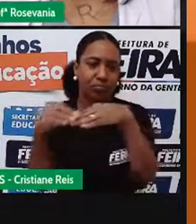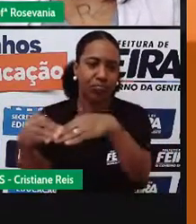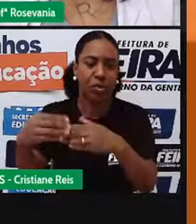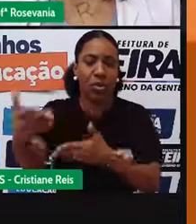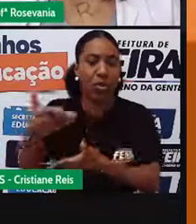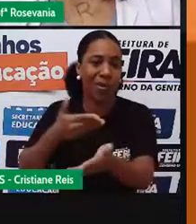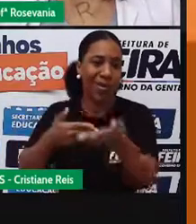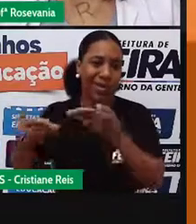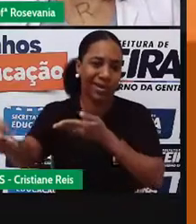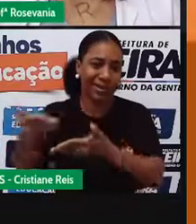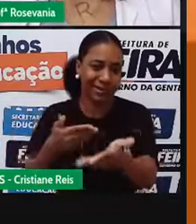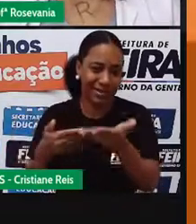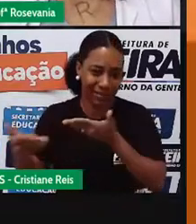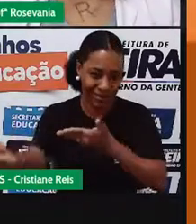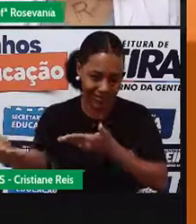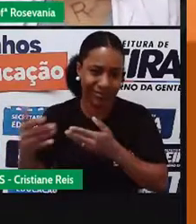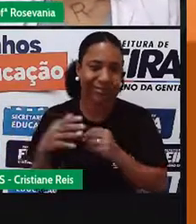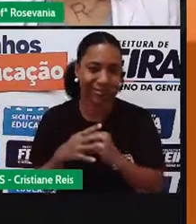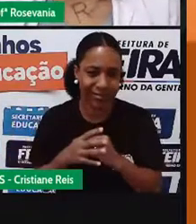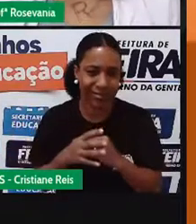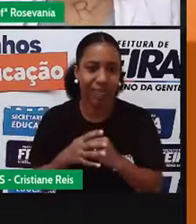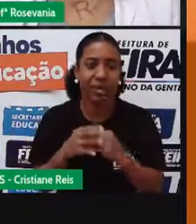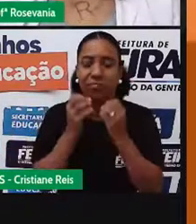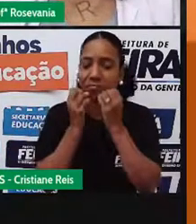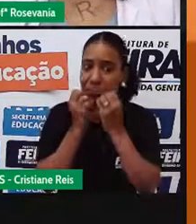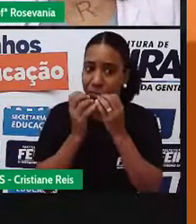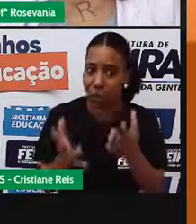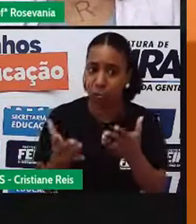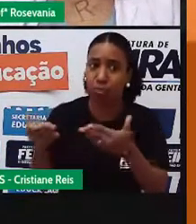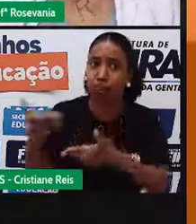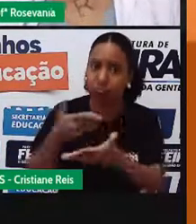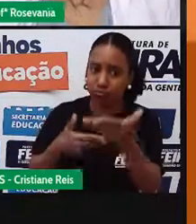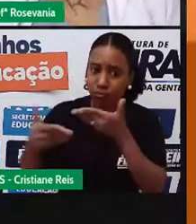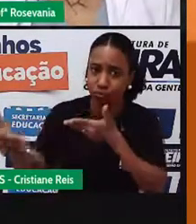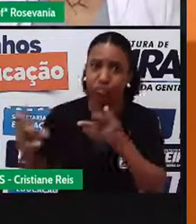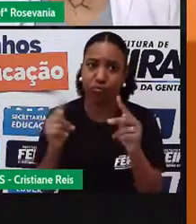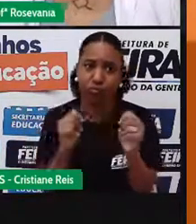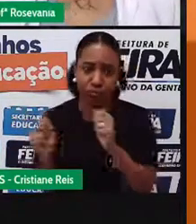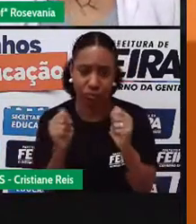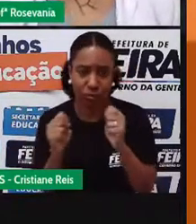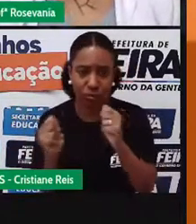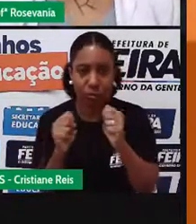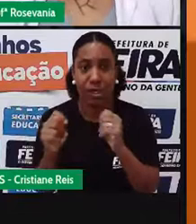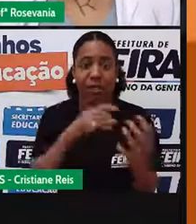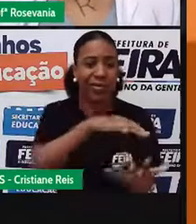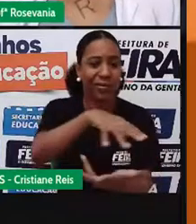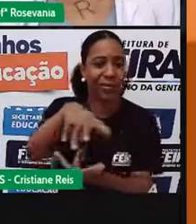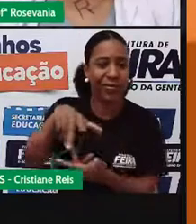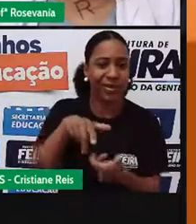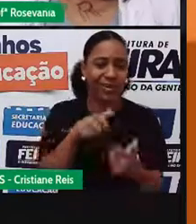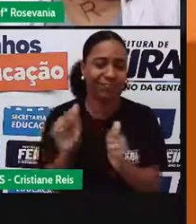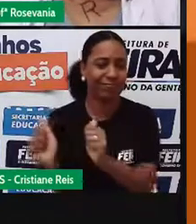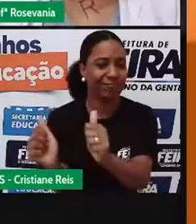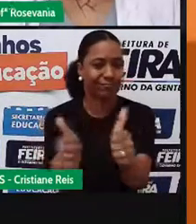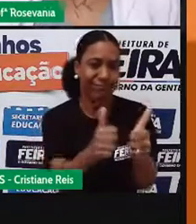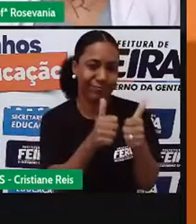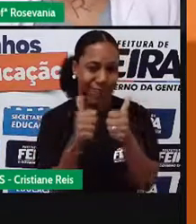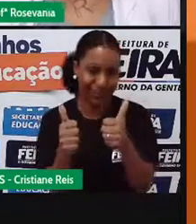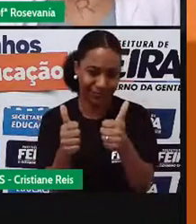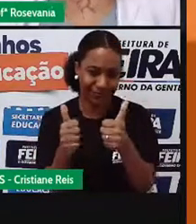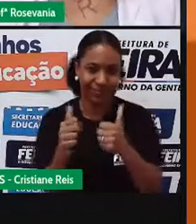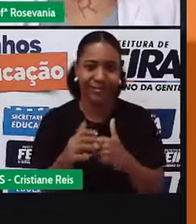ali, né, então estimular esse compartilhamento é saudável e além de ser saudável que planeta também, né, agradece.